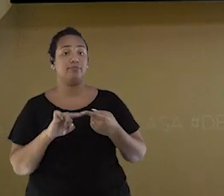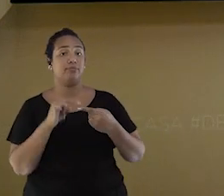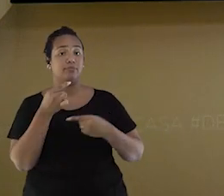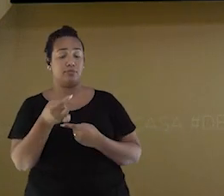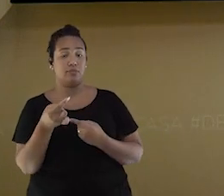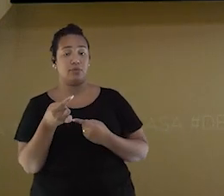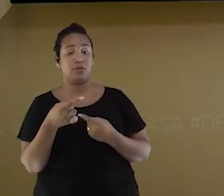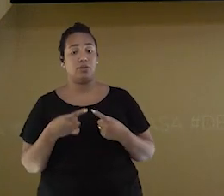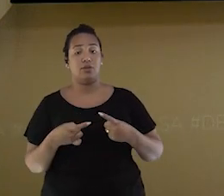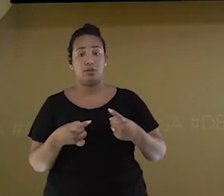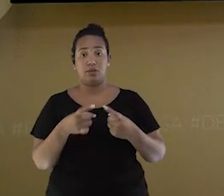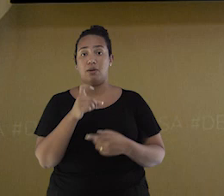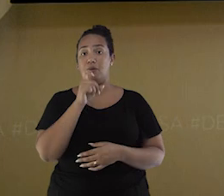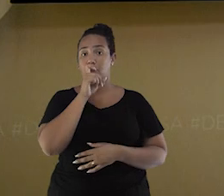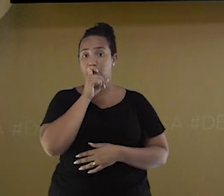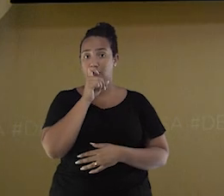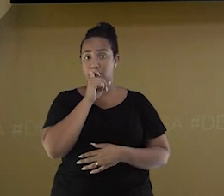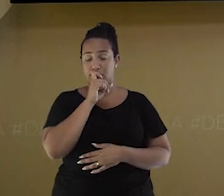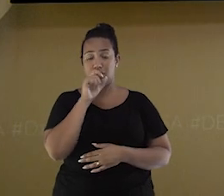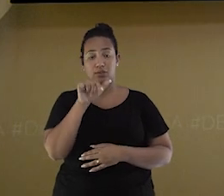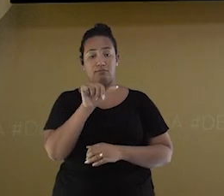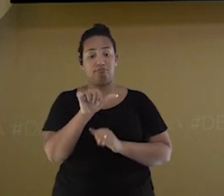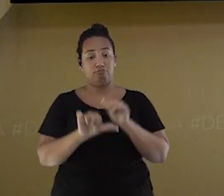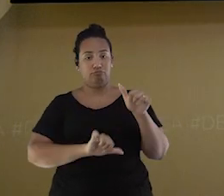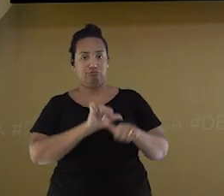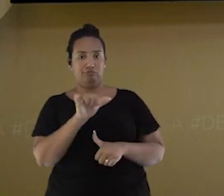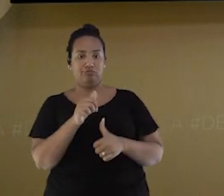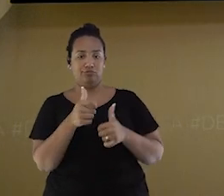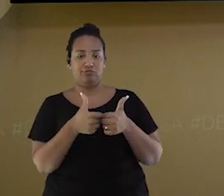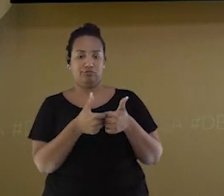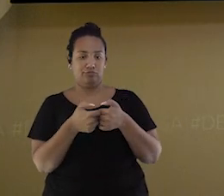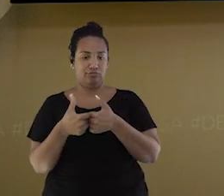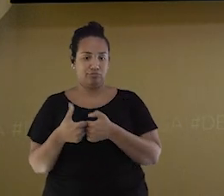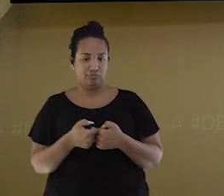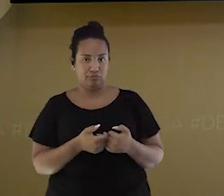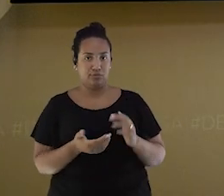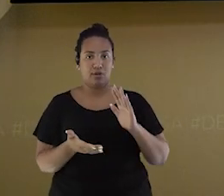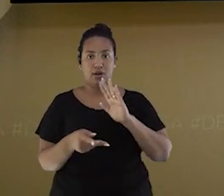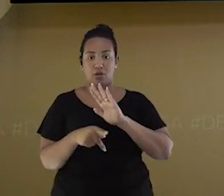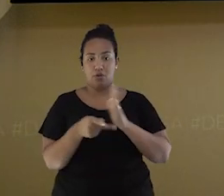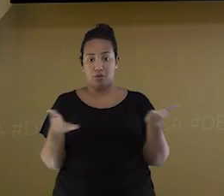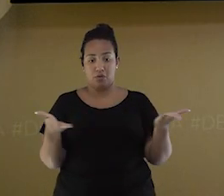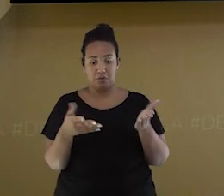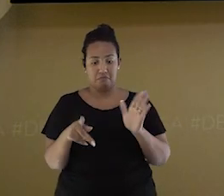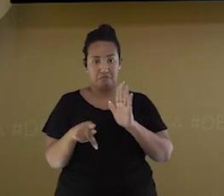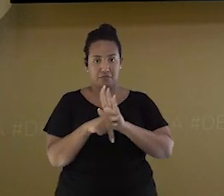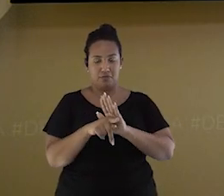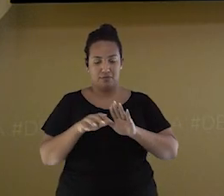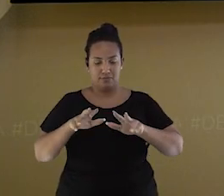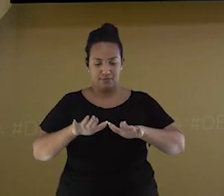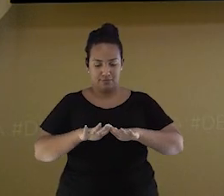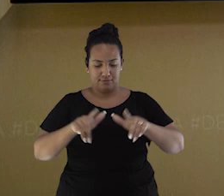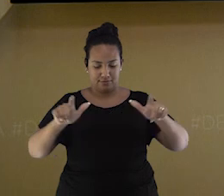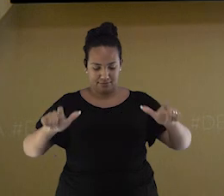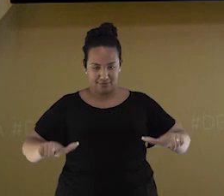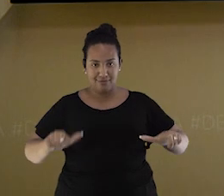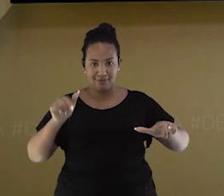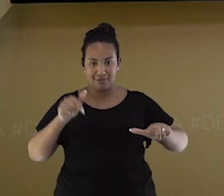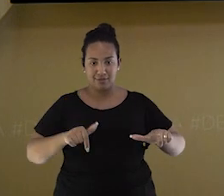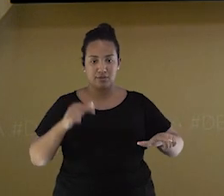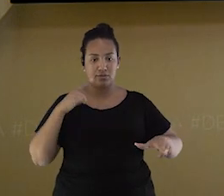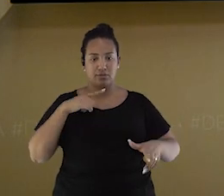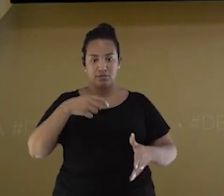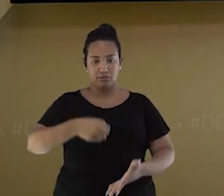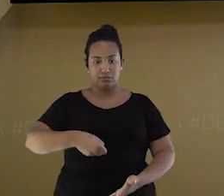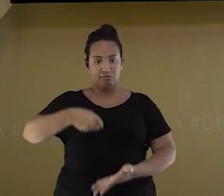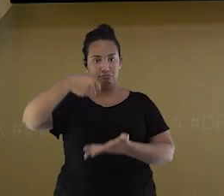jogo já foi reformulado, produzido em versão de tabuleiro, como esse aqui, com uma maletinha